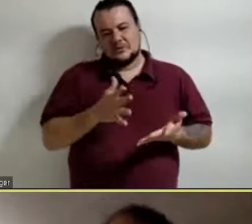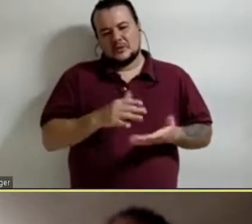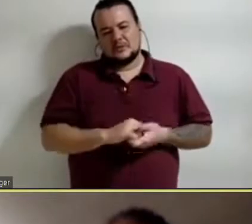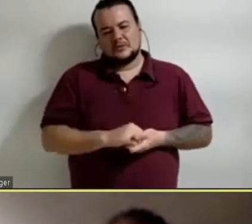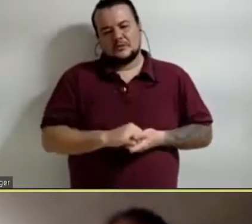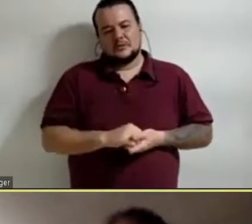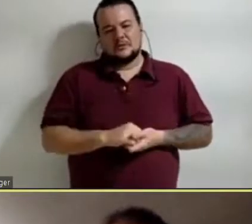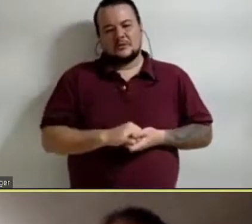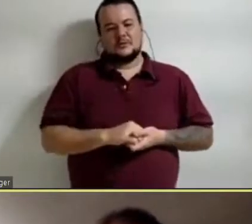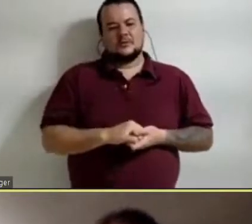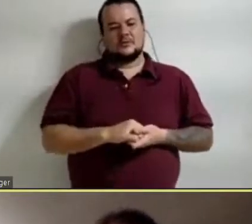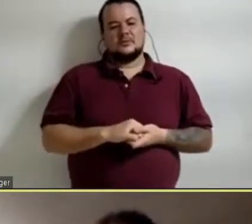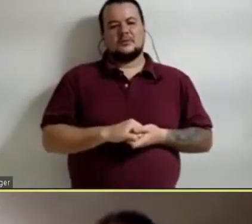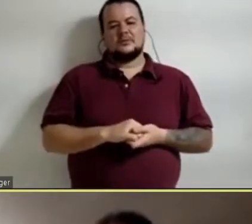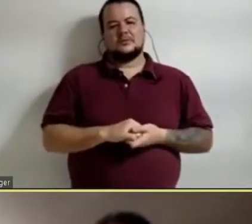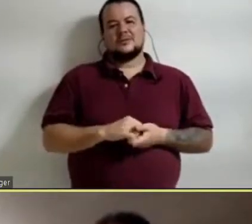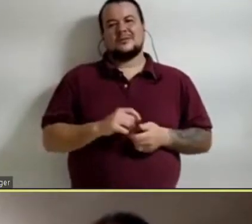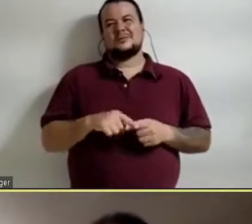como